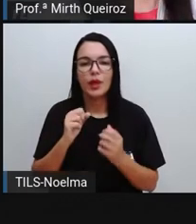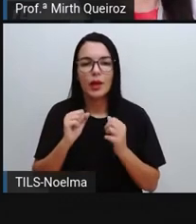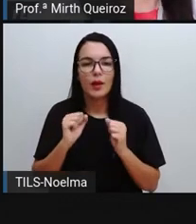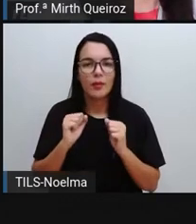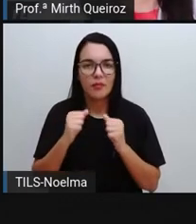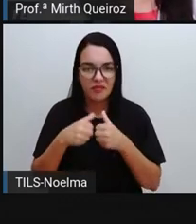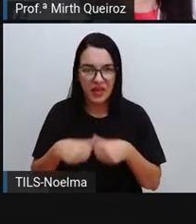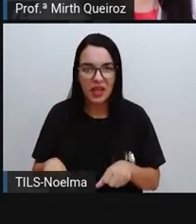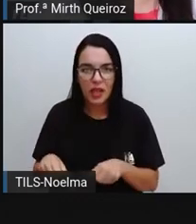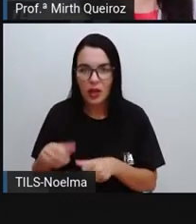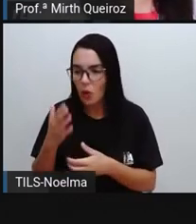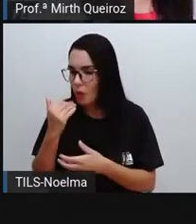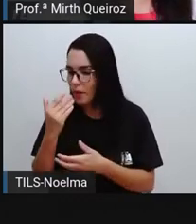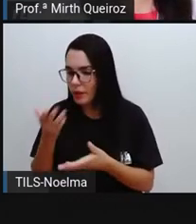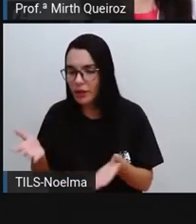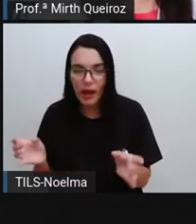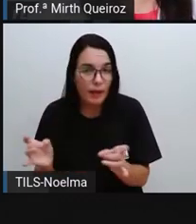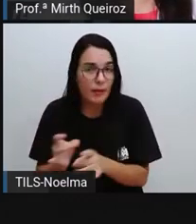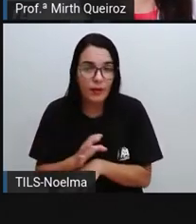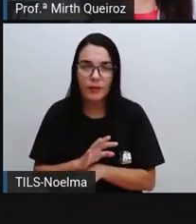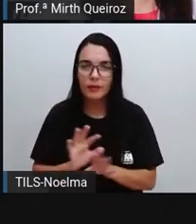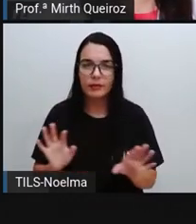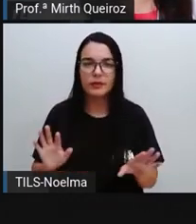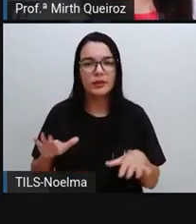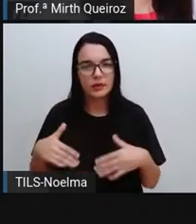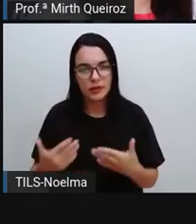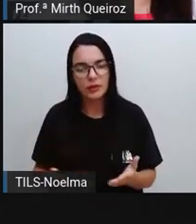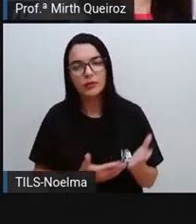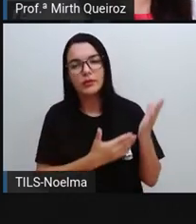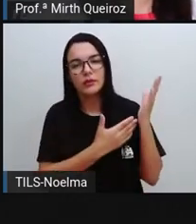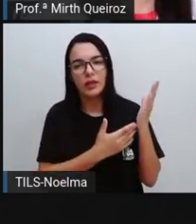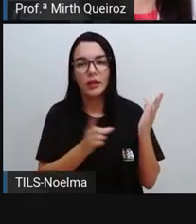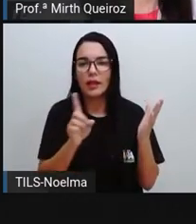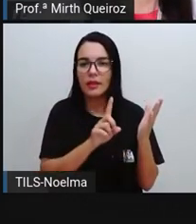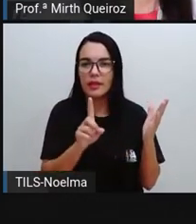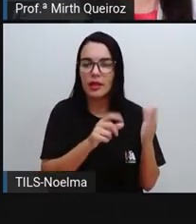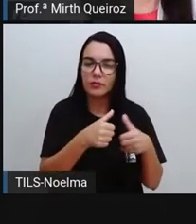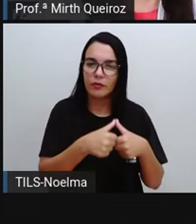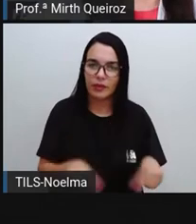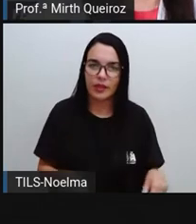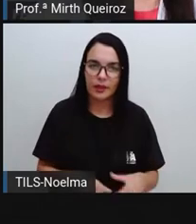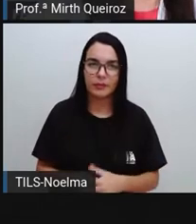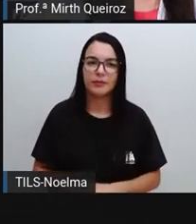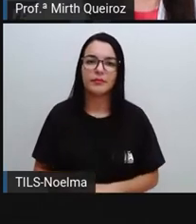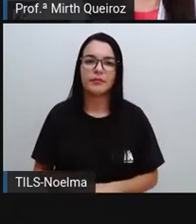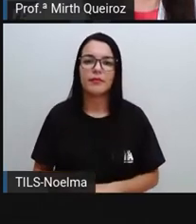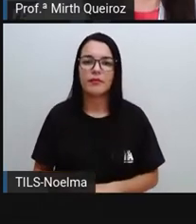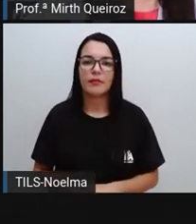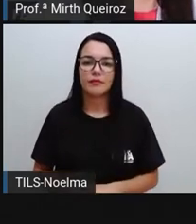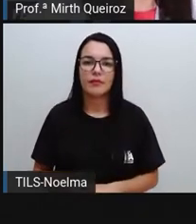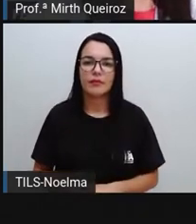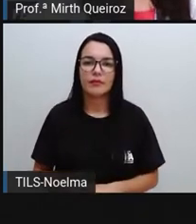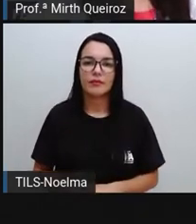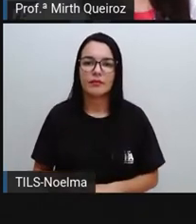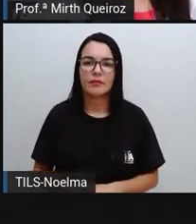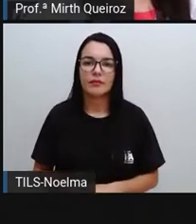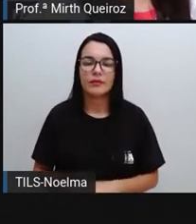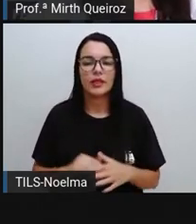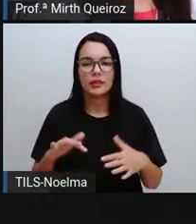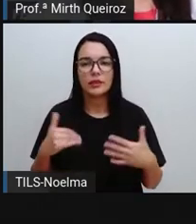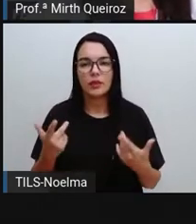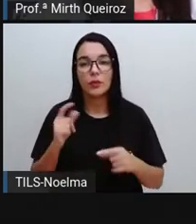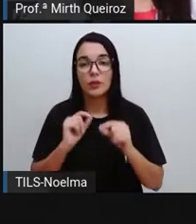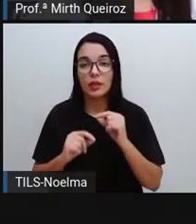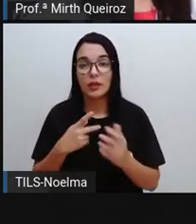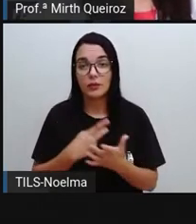Não, vocês ingeriram ali e acabou. Então, são bens de consumo não duráveis. Os bens de consumo não duráveis